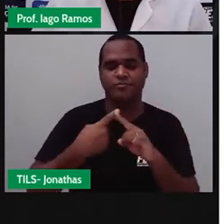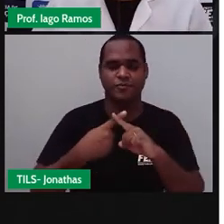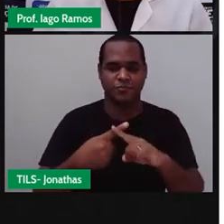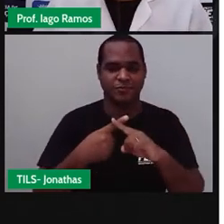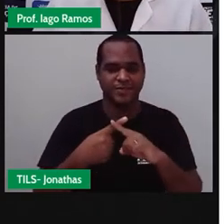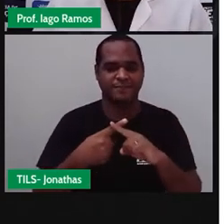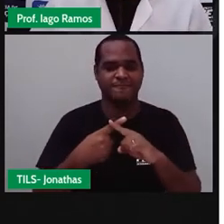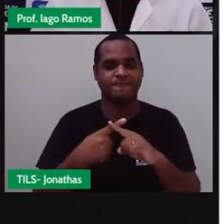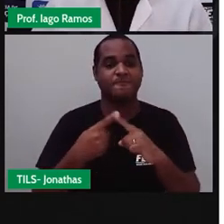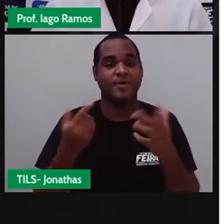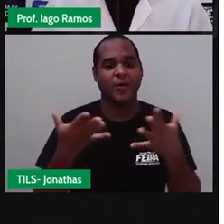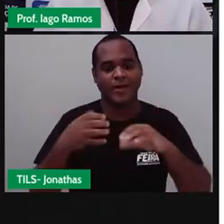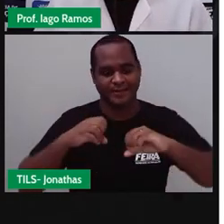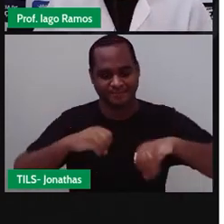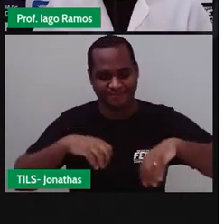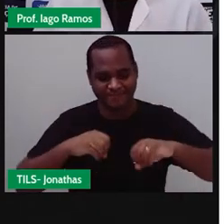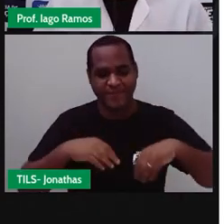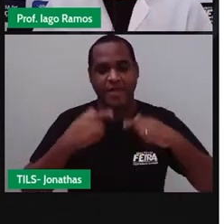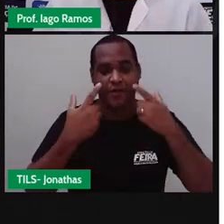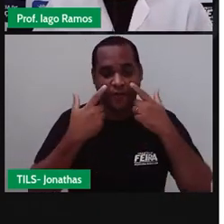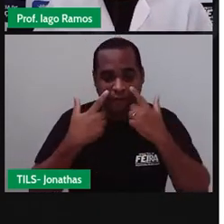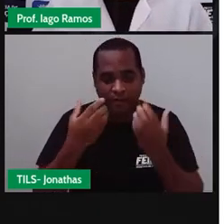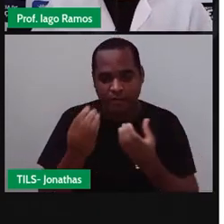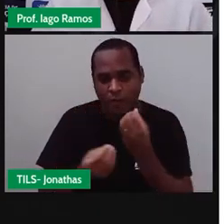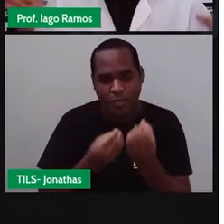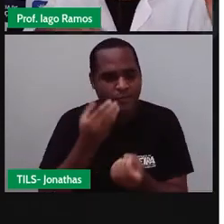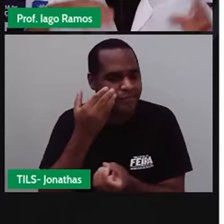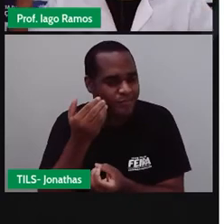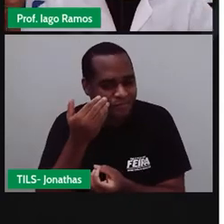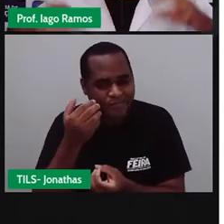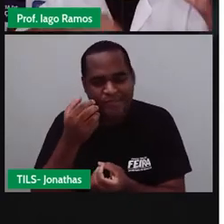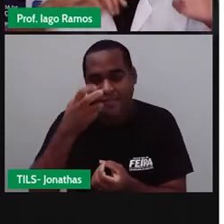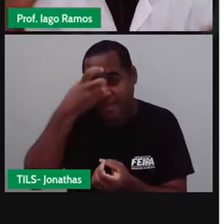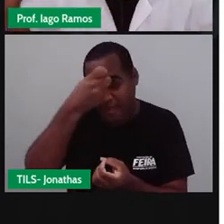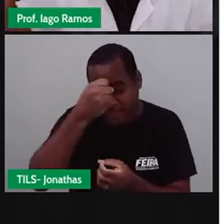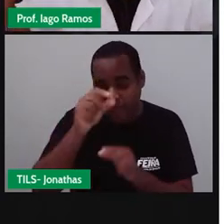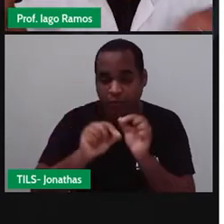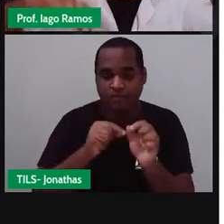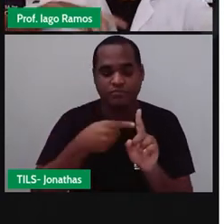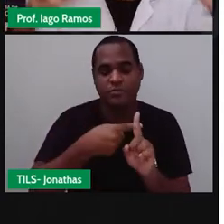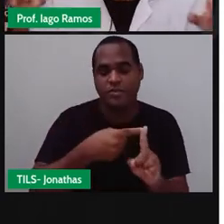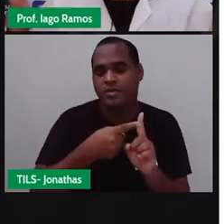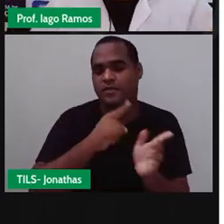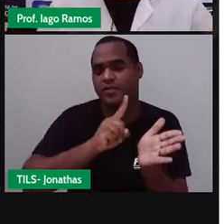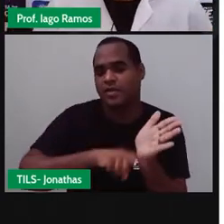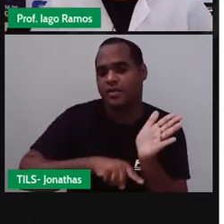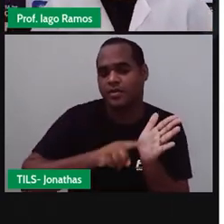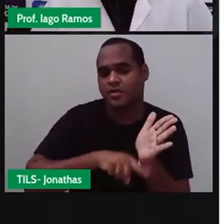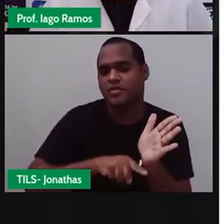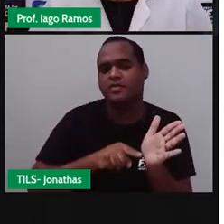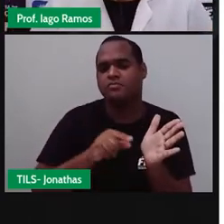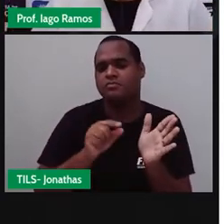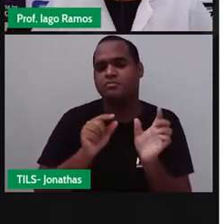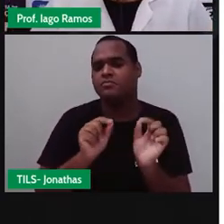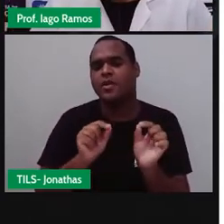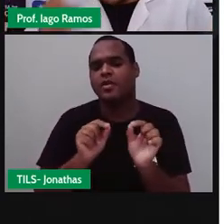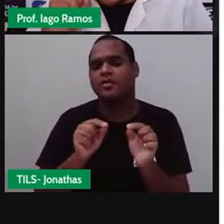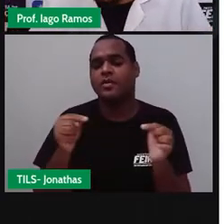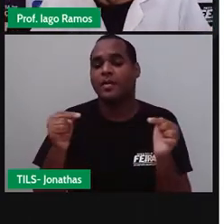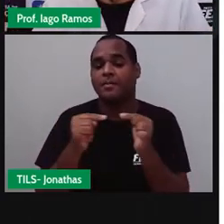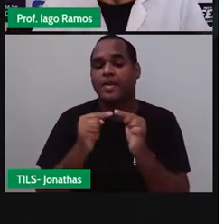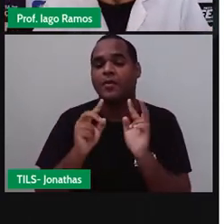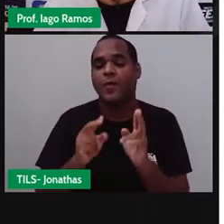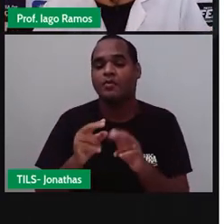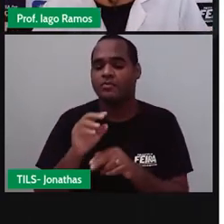Nessa aula a gente vai ver como é que funciona a multiplicação desses números aí, positivo, negativo, né? Que são os números